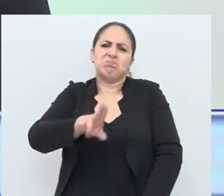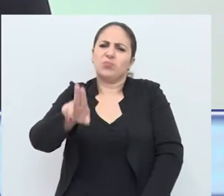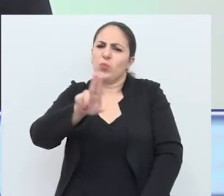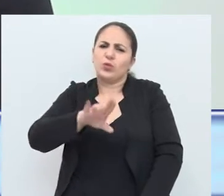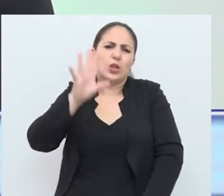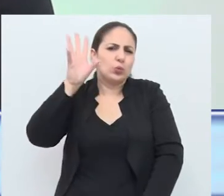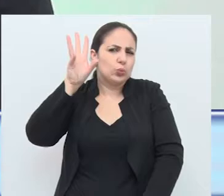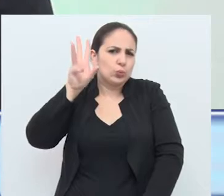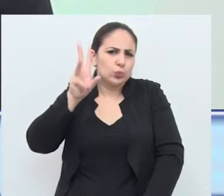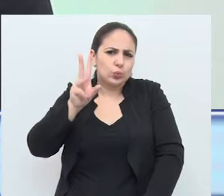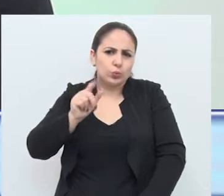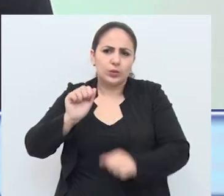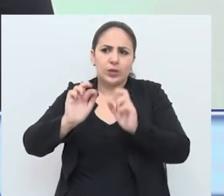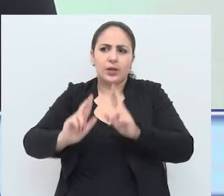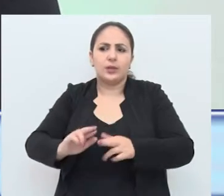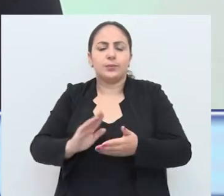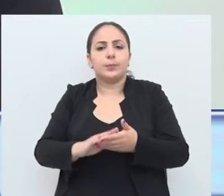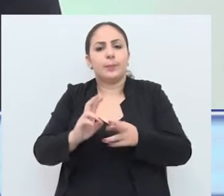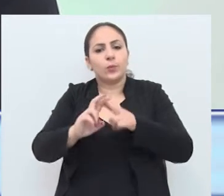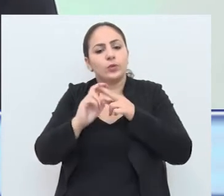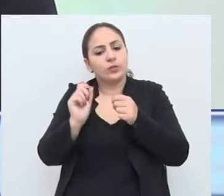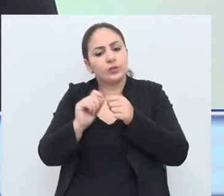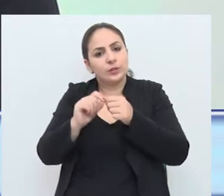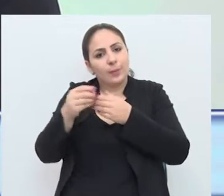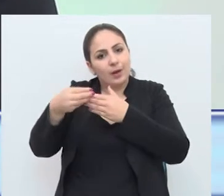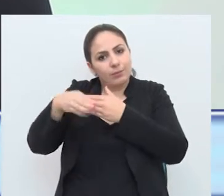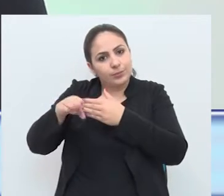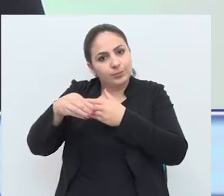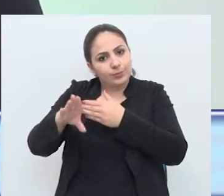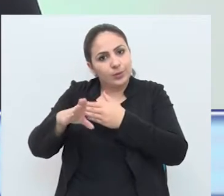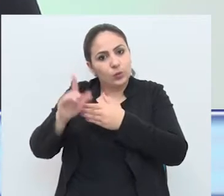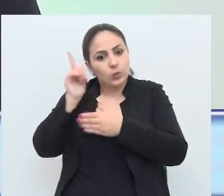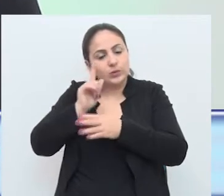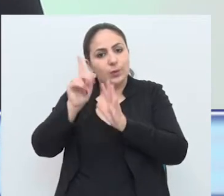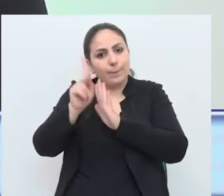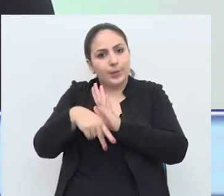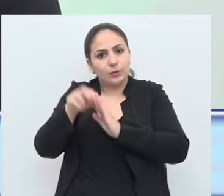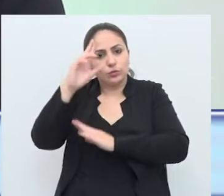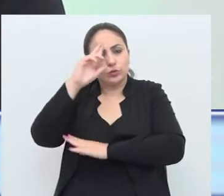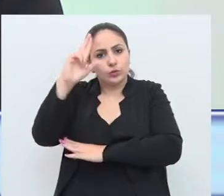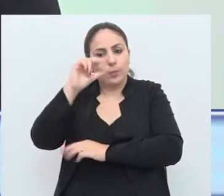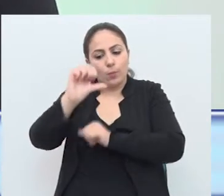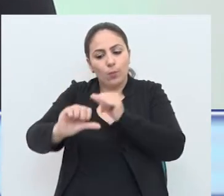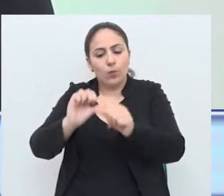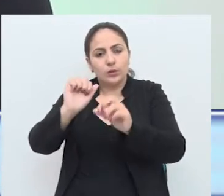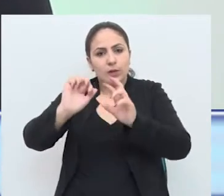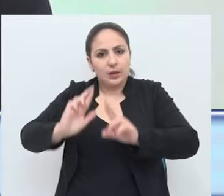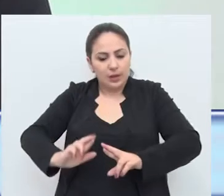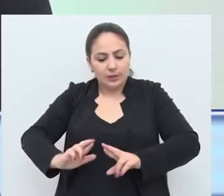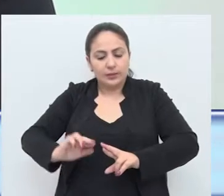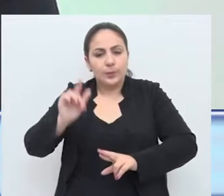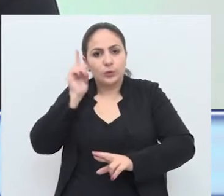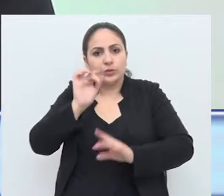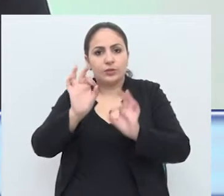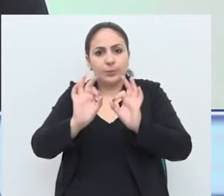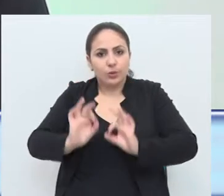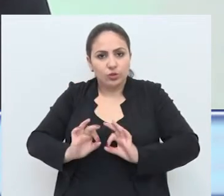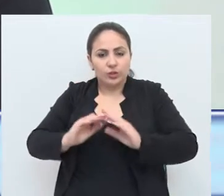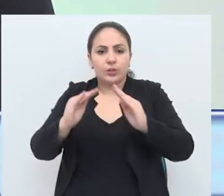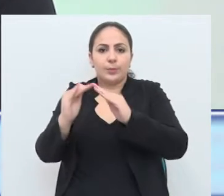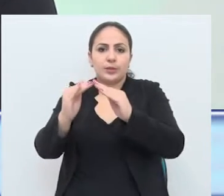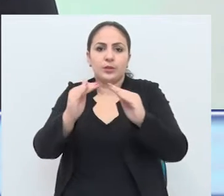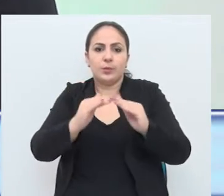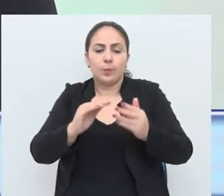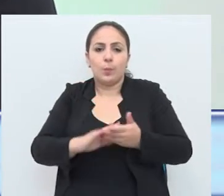não vão ocupar toda a área de recriação. Que daí eu fiz uma indicação que se transforme o pano diretor, mude essa área de recriação para projetos